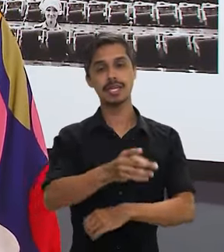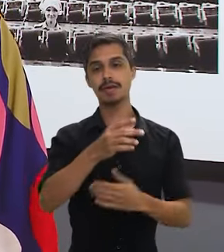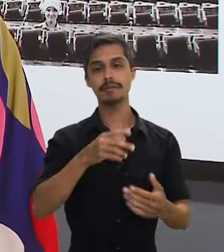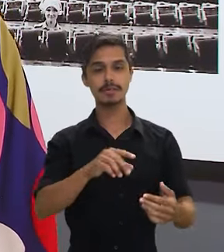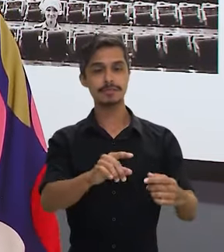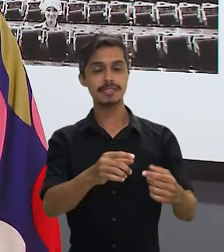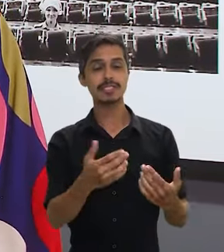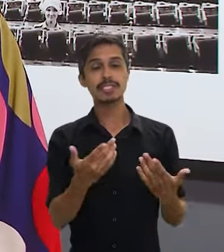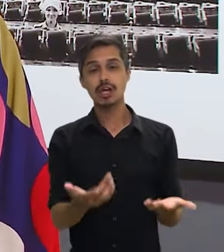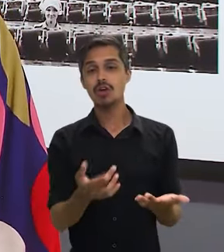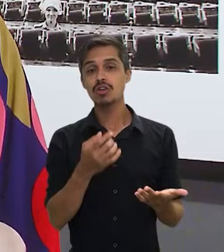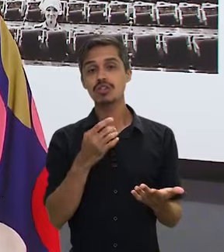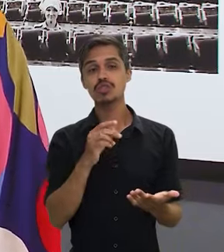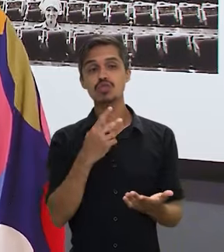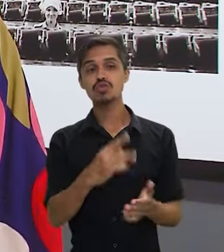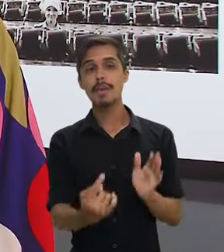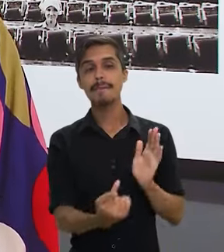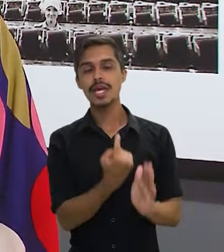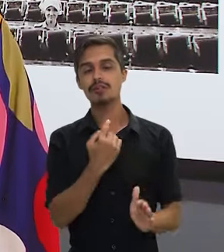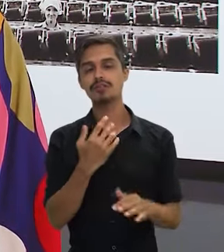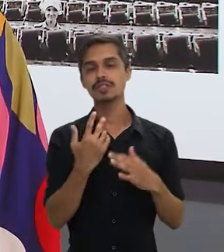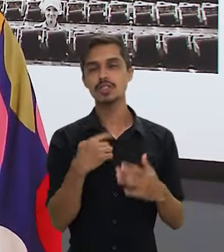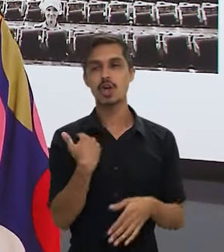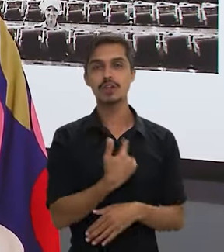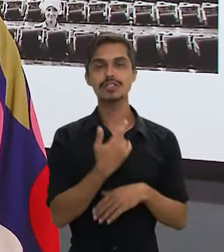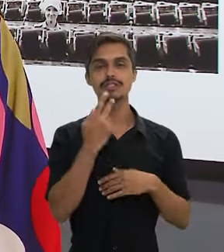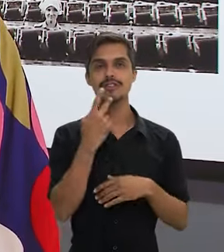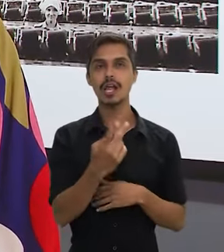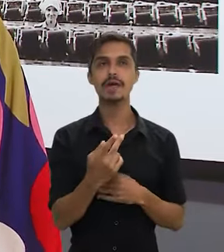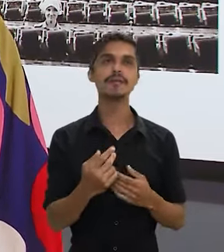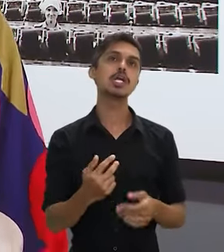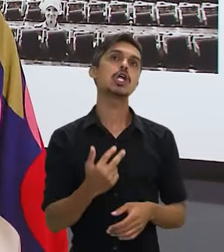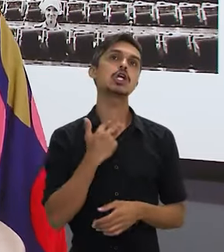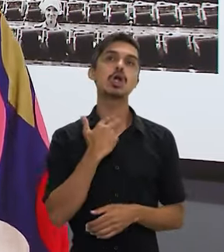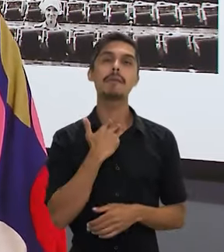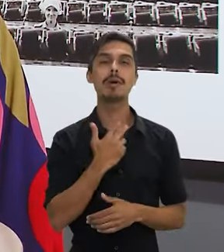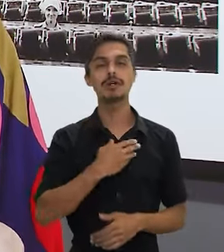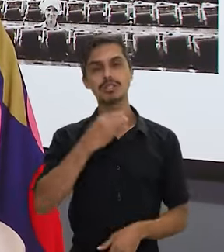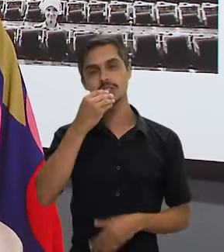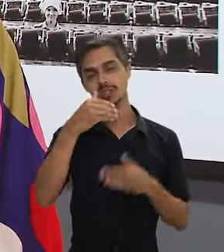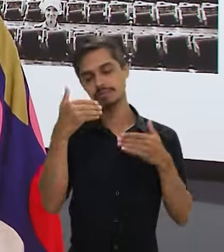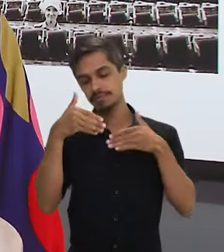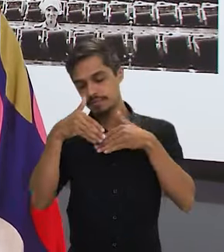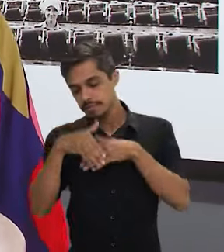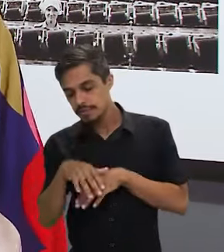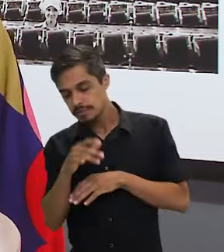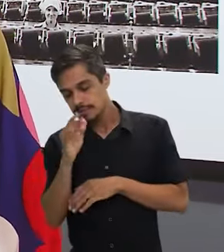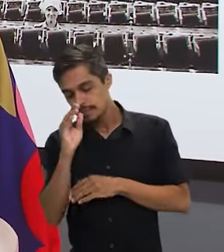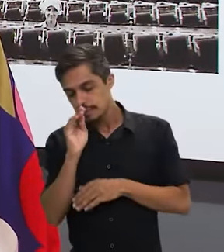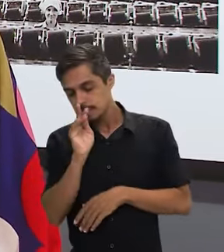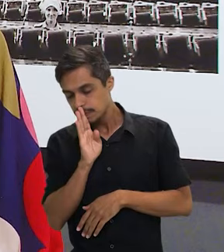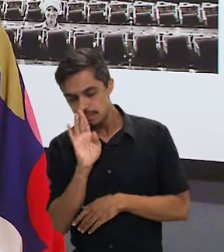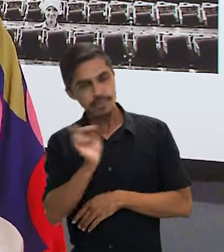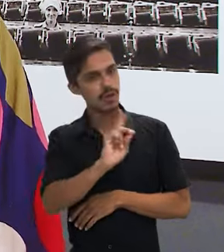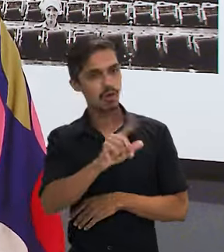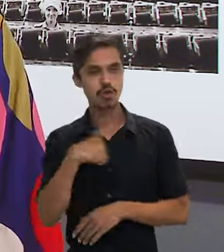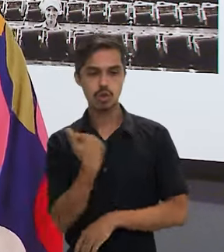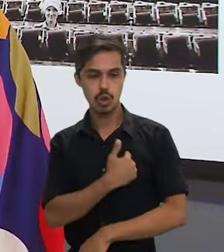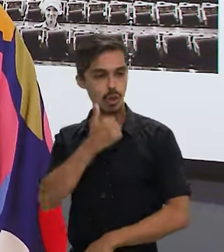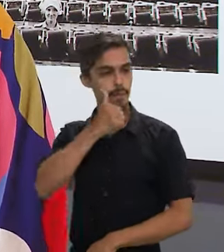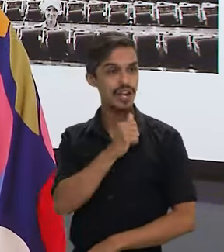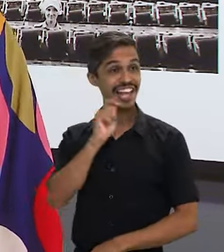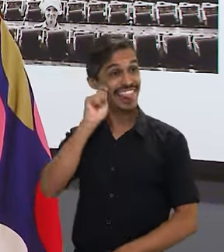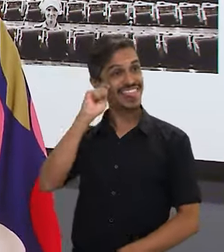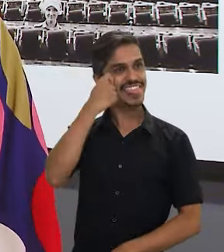costumo dizer, para encerrar a sua pergunta, que a gente não pode baixar a guarda em nenhum momento estando na política, sendo mulher, muito